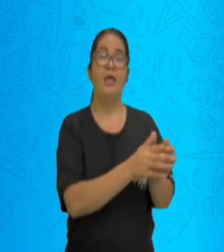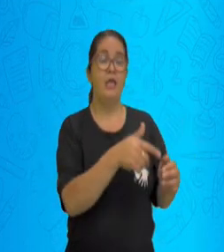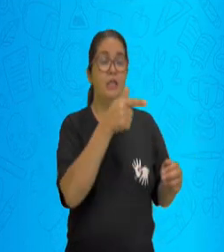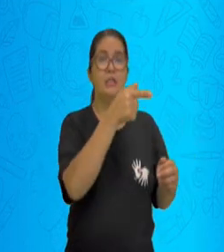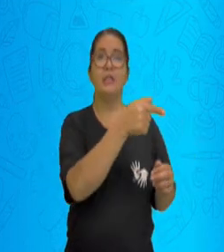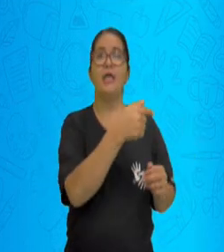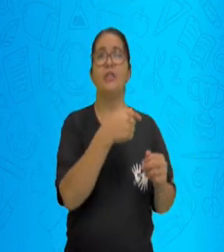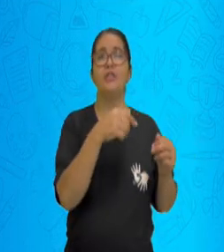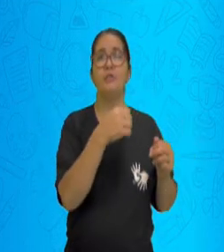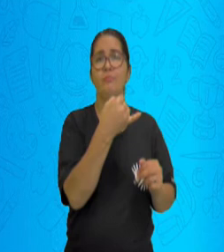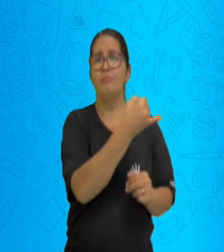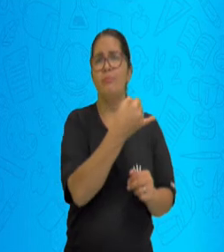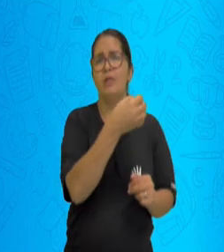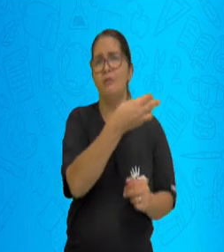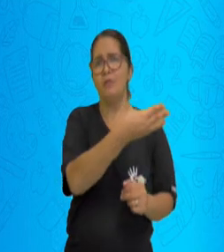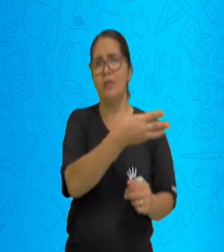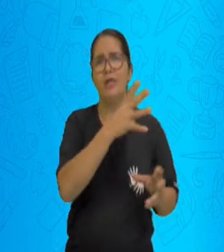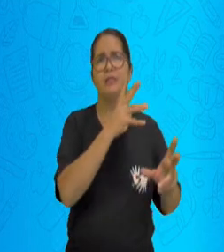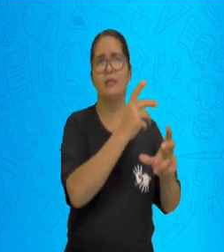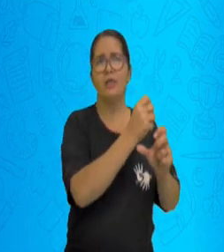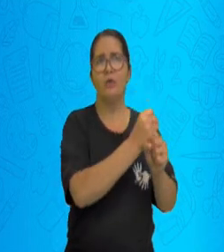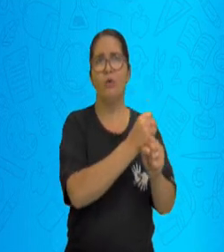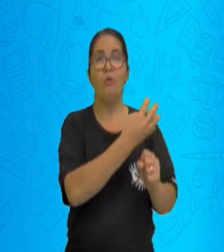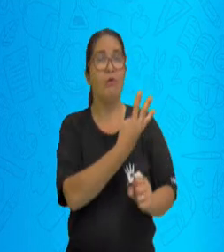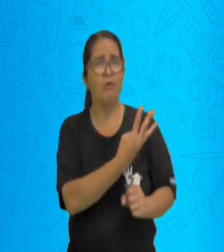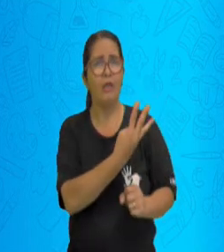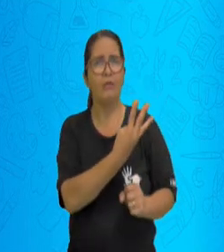que é igual a 4.